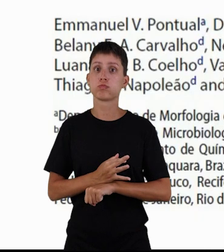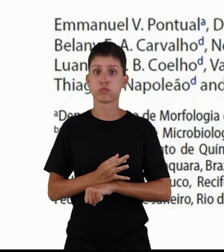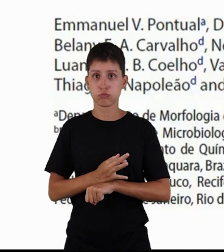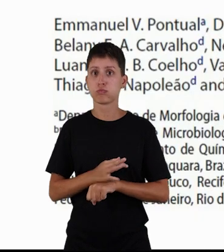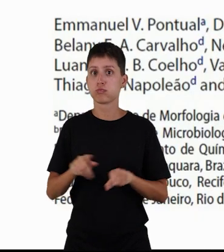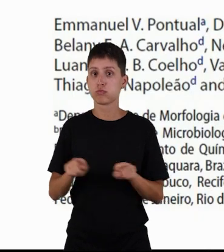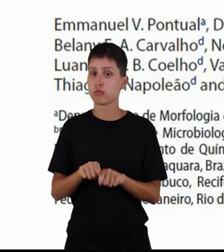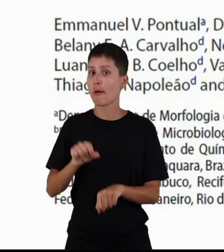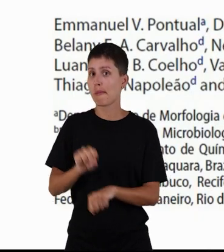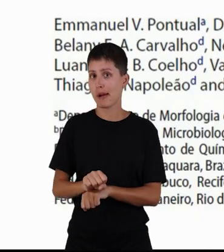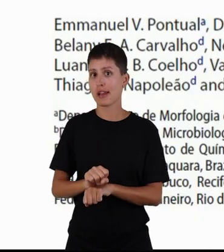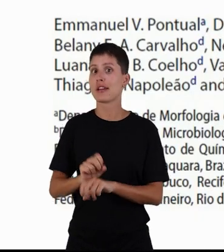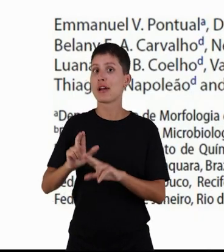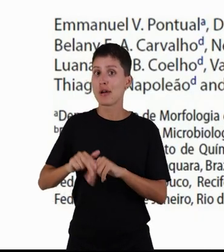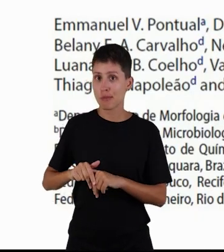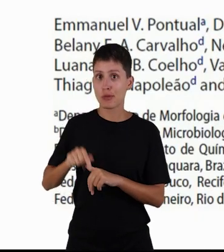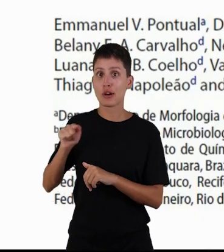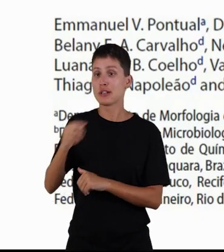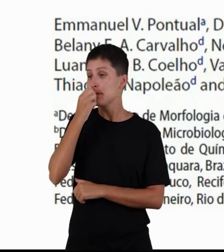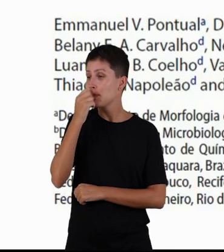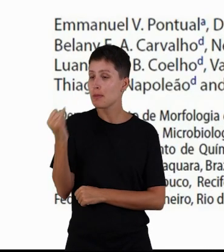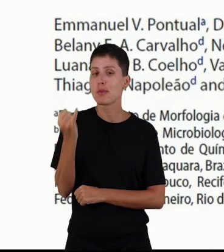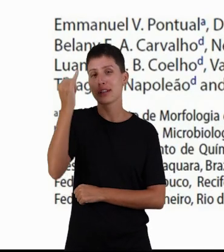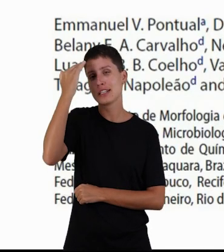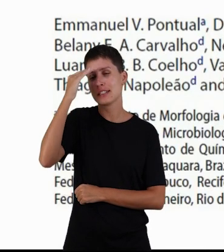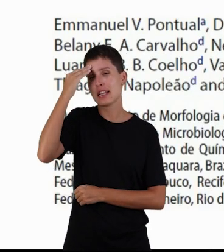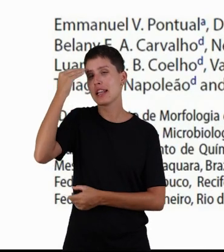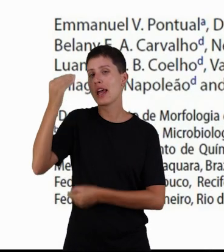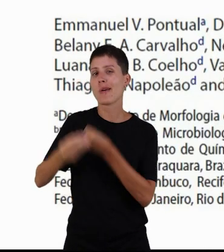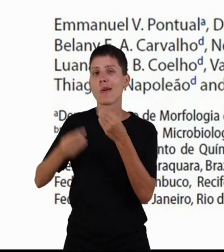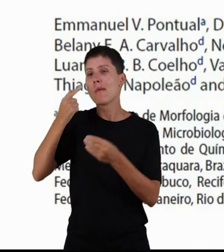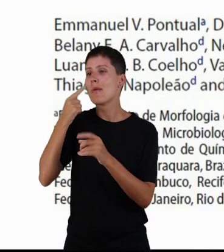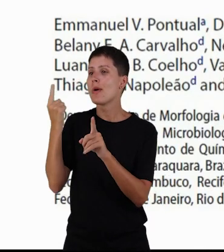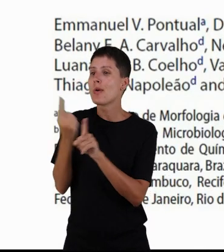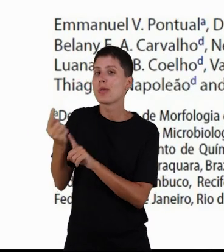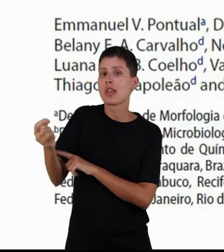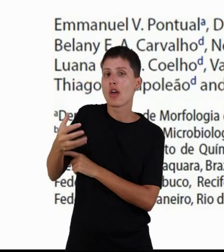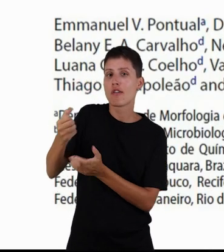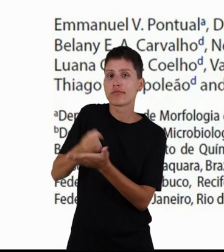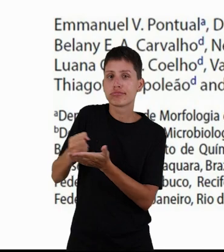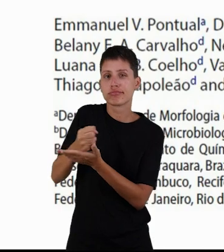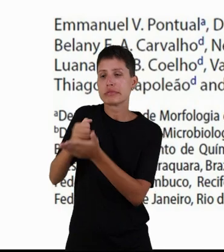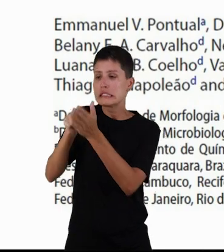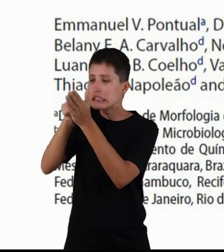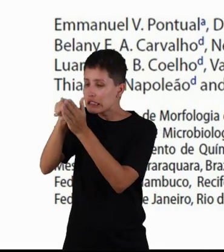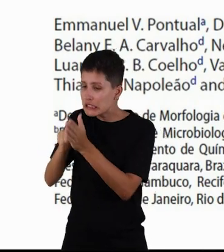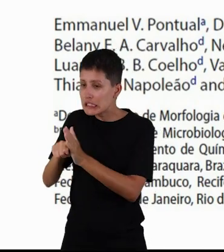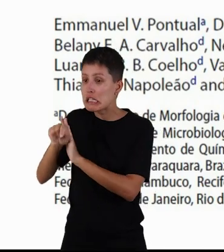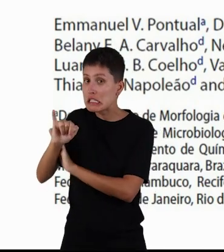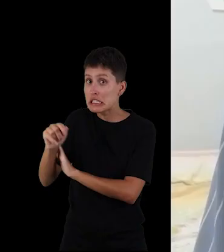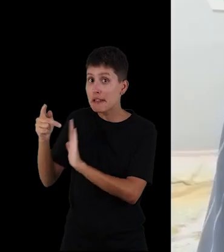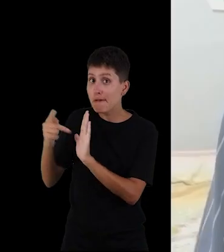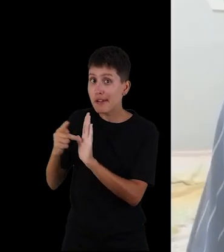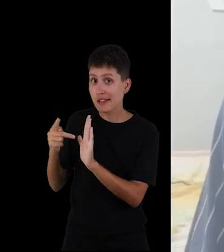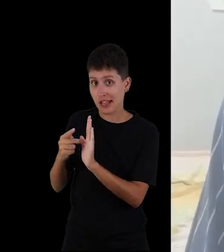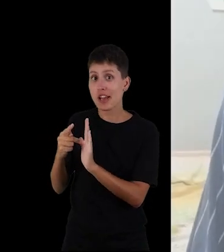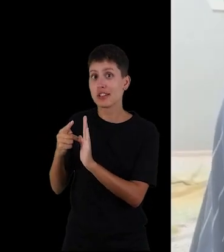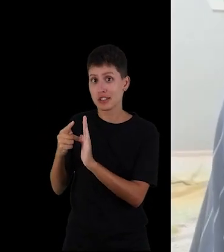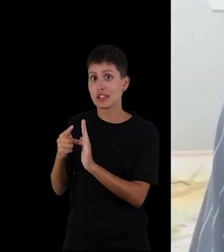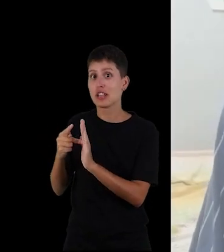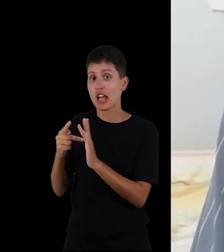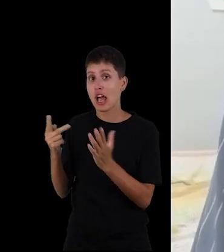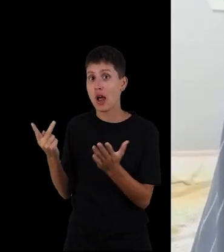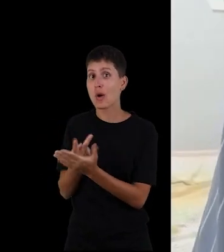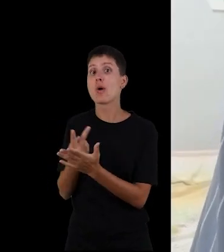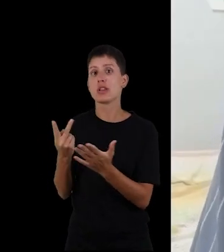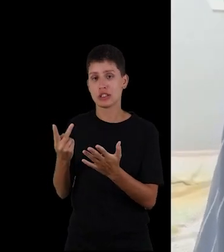E aí, dessa maneira, sabendo disso, né, essa importância aí da busca de novos fármacos, fomos investigar se ele, além de causar